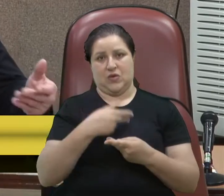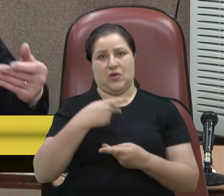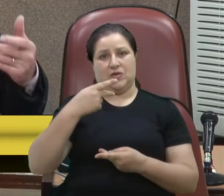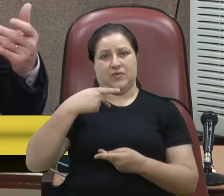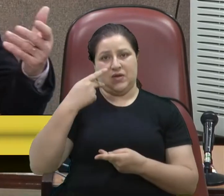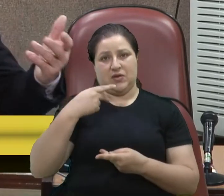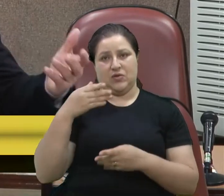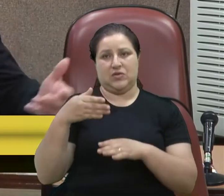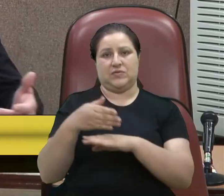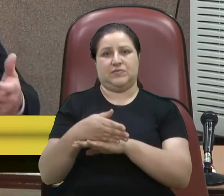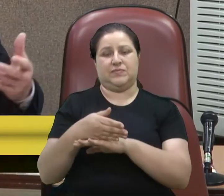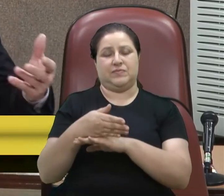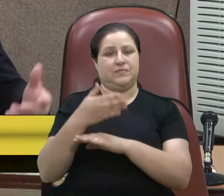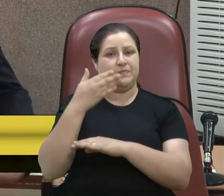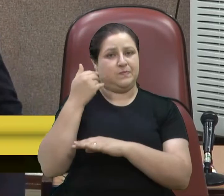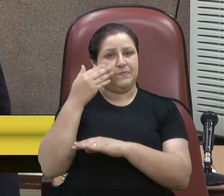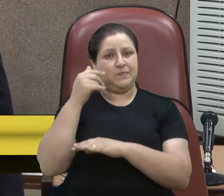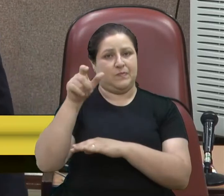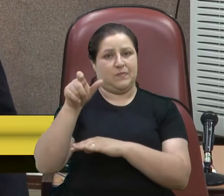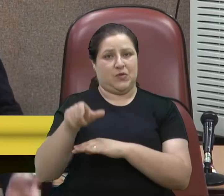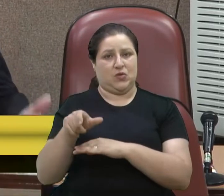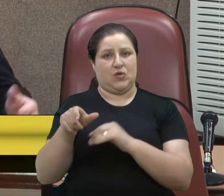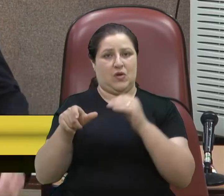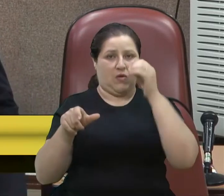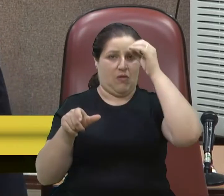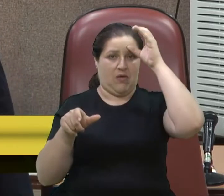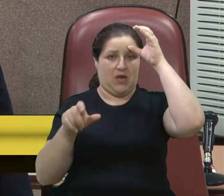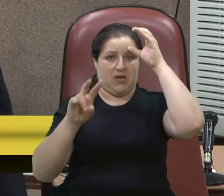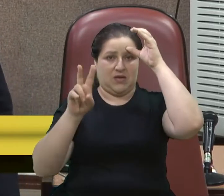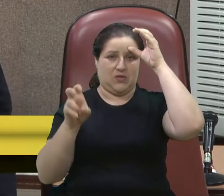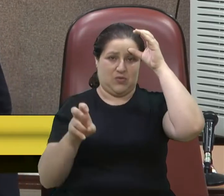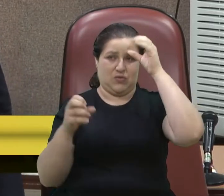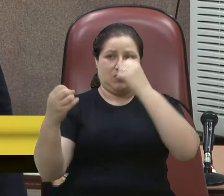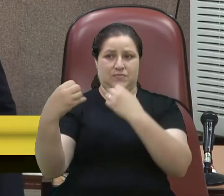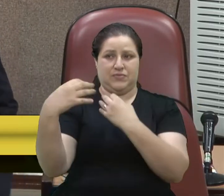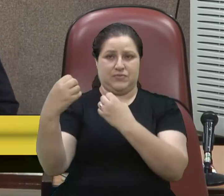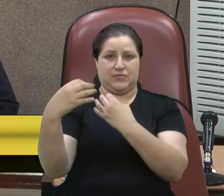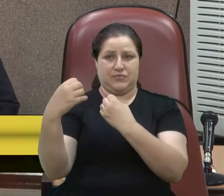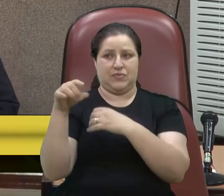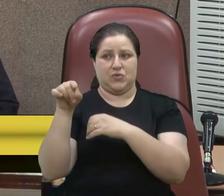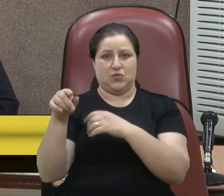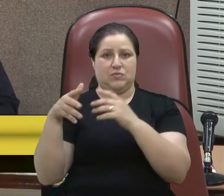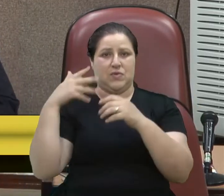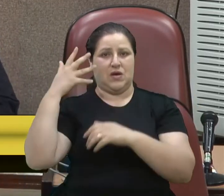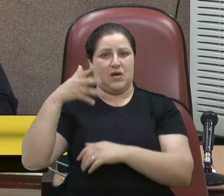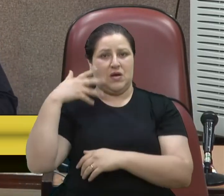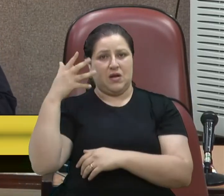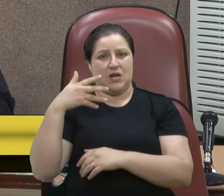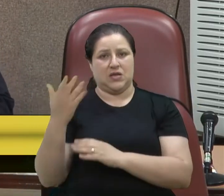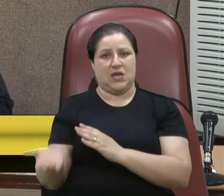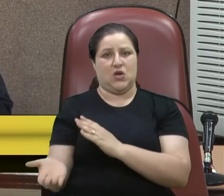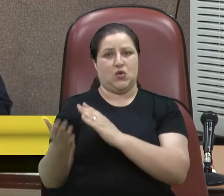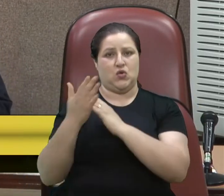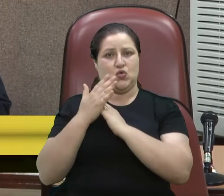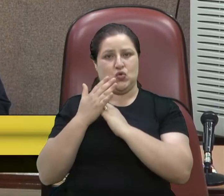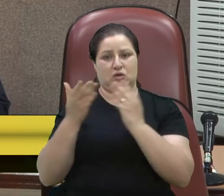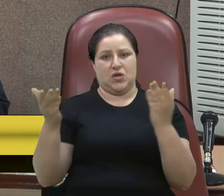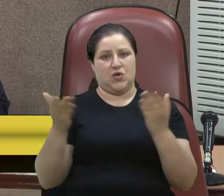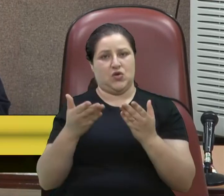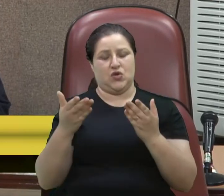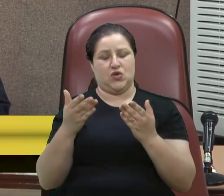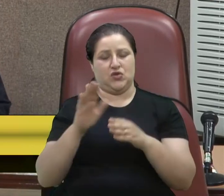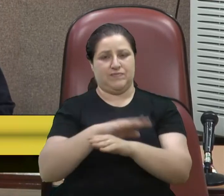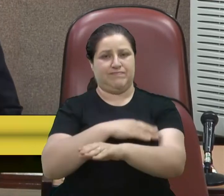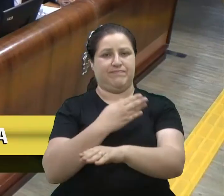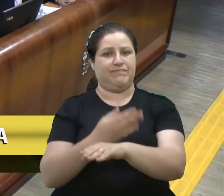quem sabe, com quem tem o conhecimento do assunto e a sua excelência contribuiu muito para esse nosso dia de hoje. Muito